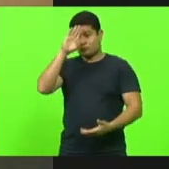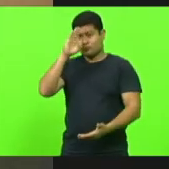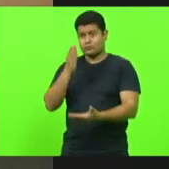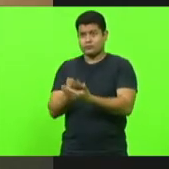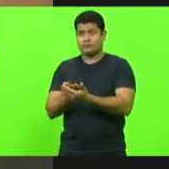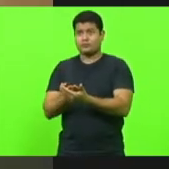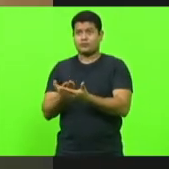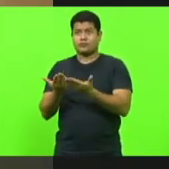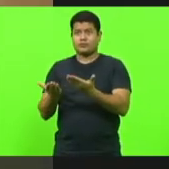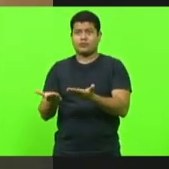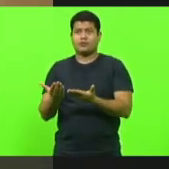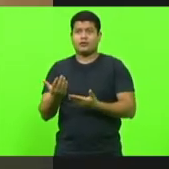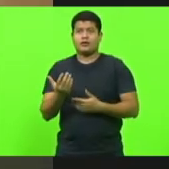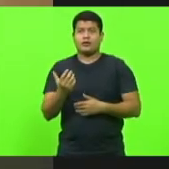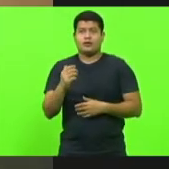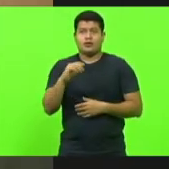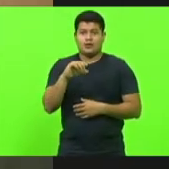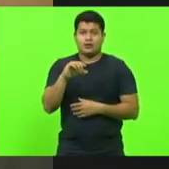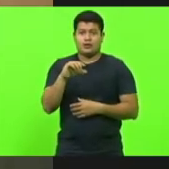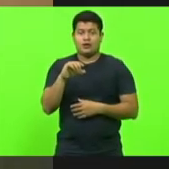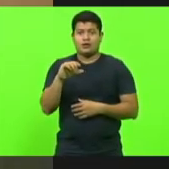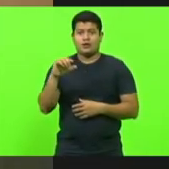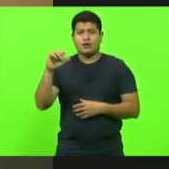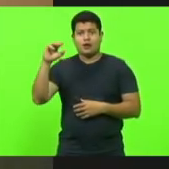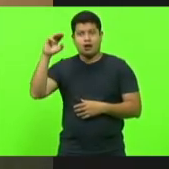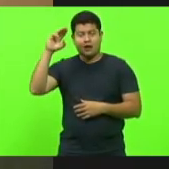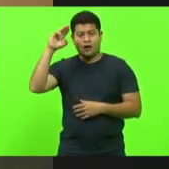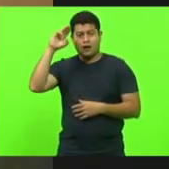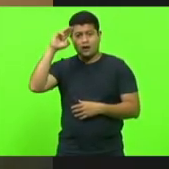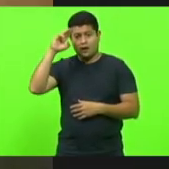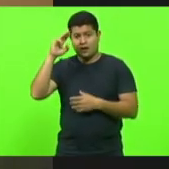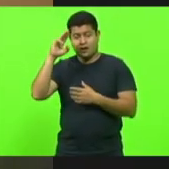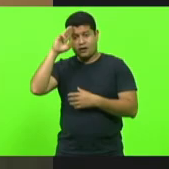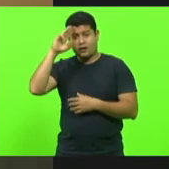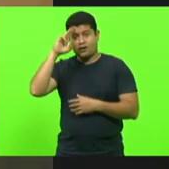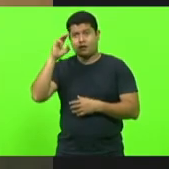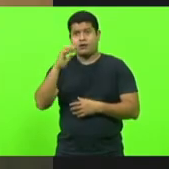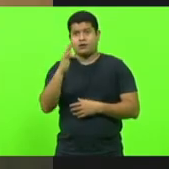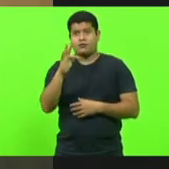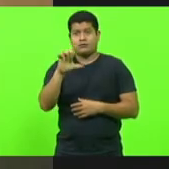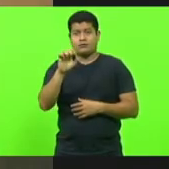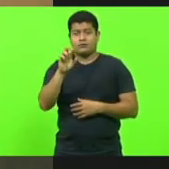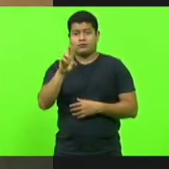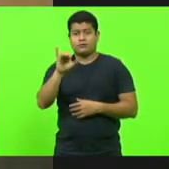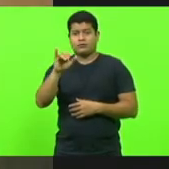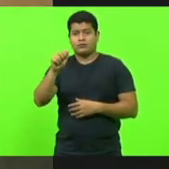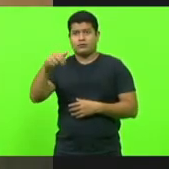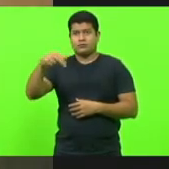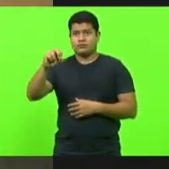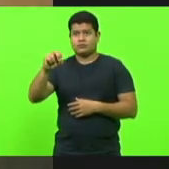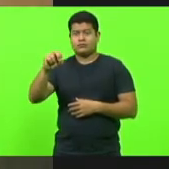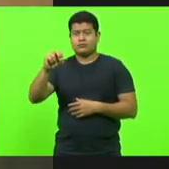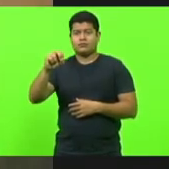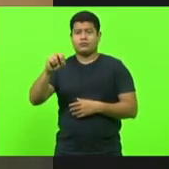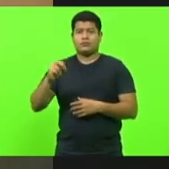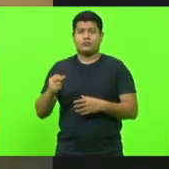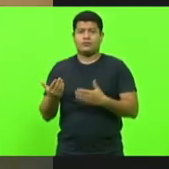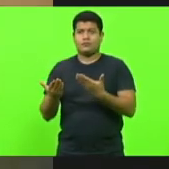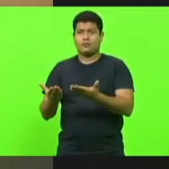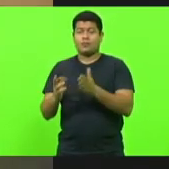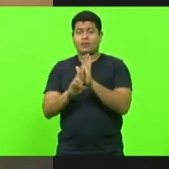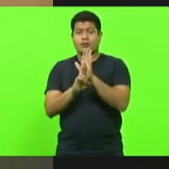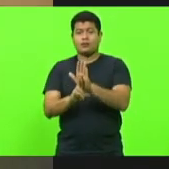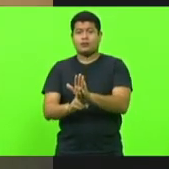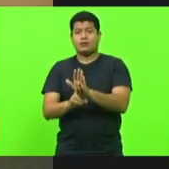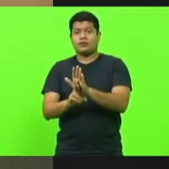floriano lá na campanha em 2018 pra representar então o anseio né dessa parcela da população